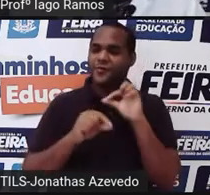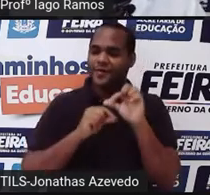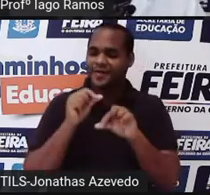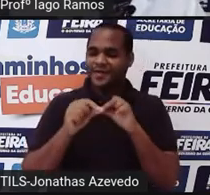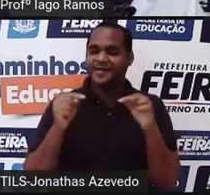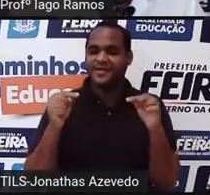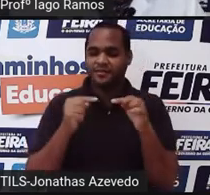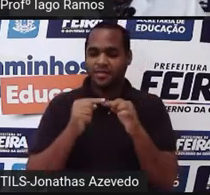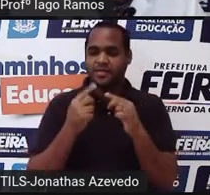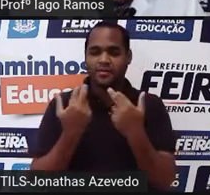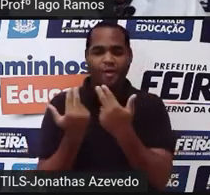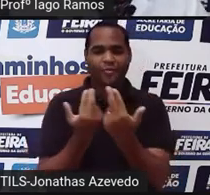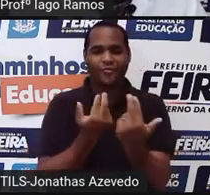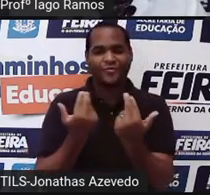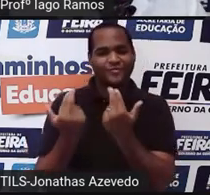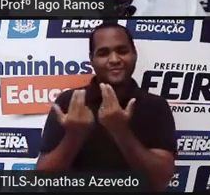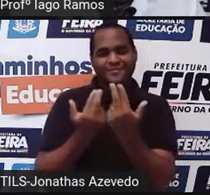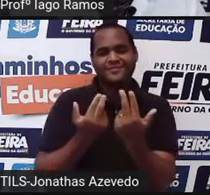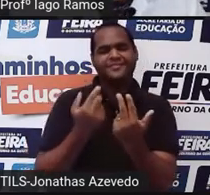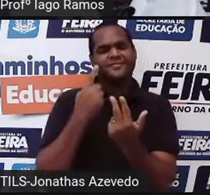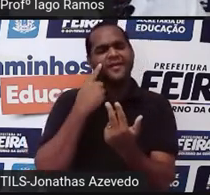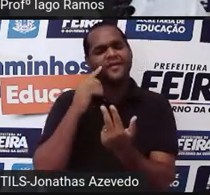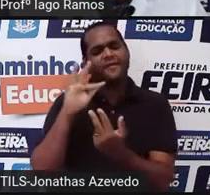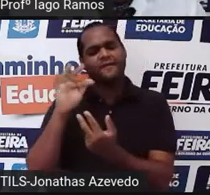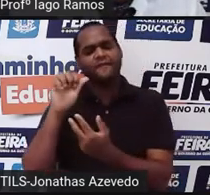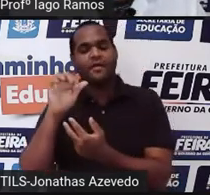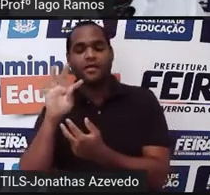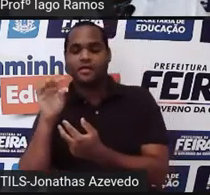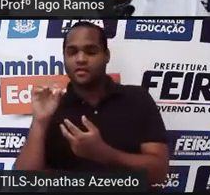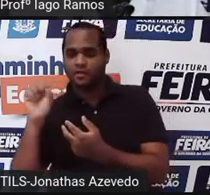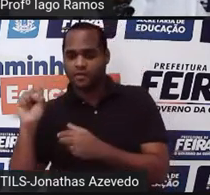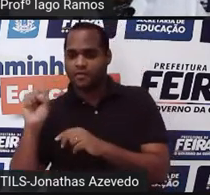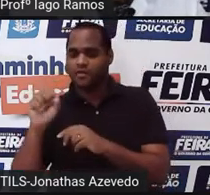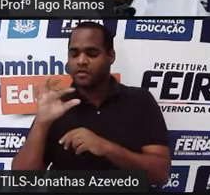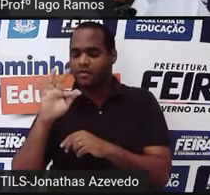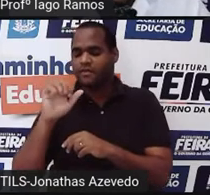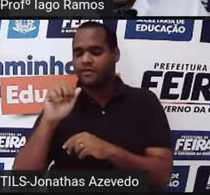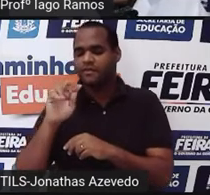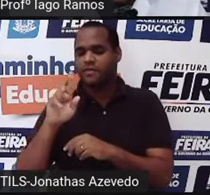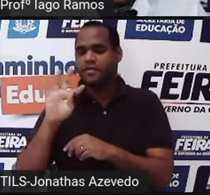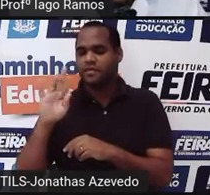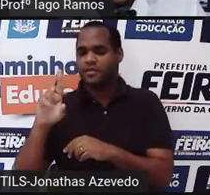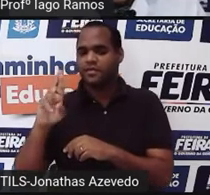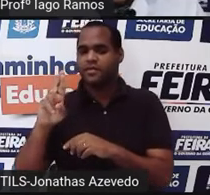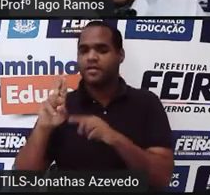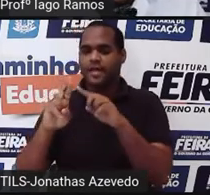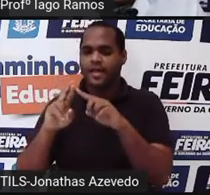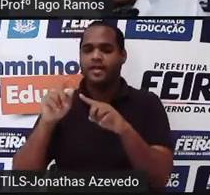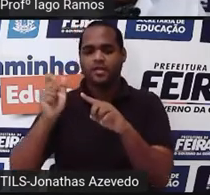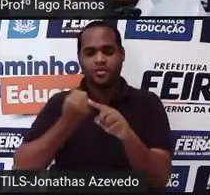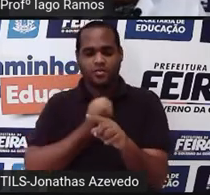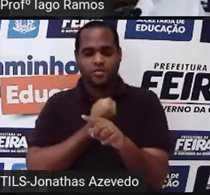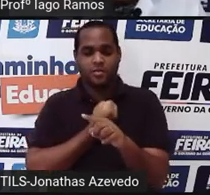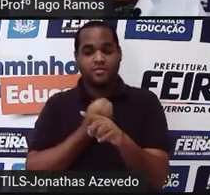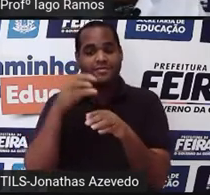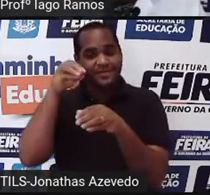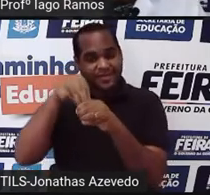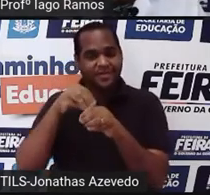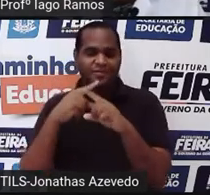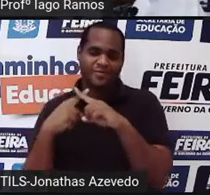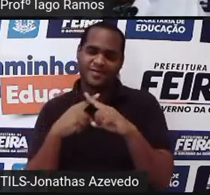fatores iguais. Fator são os números que estão na multiplicação. Então ali a gente está